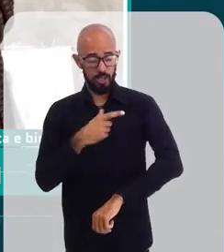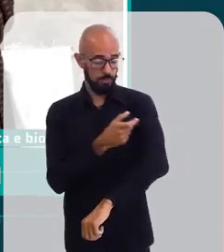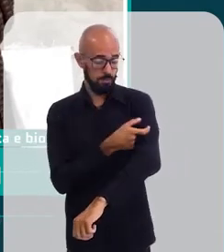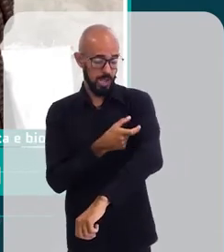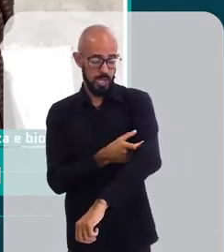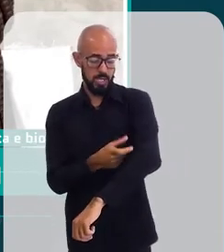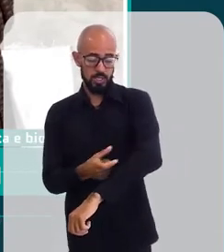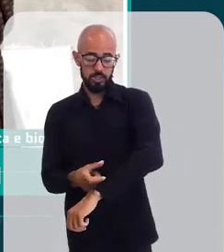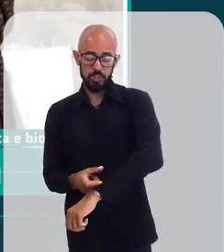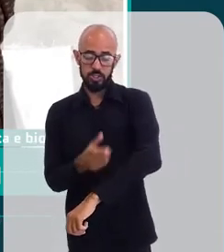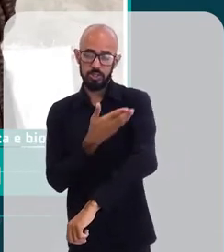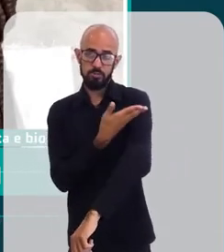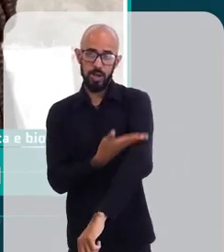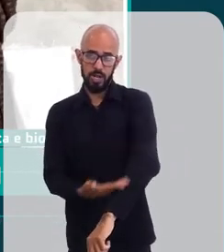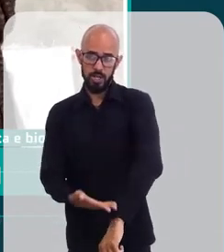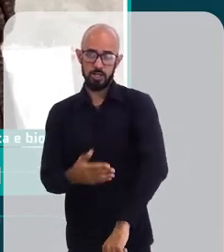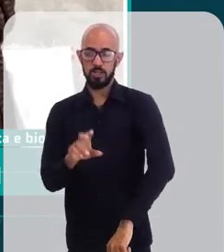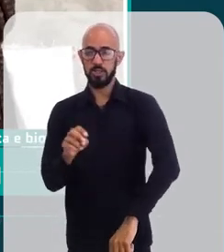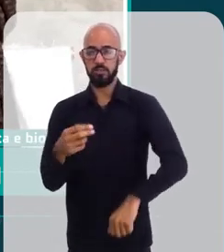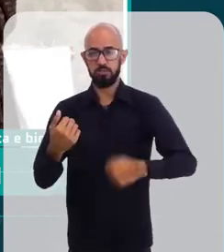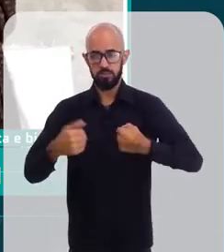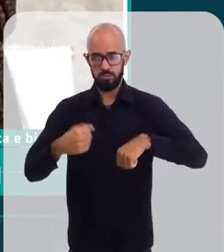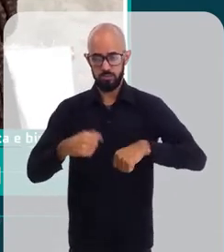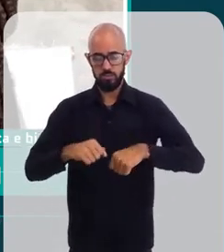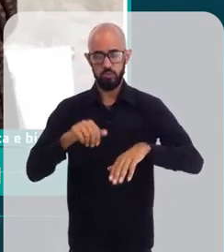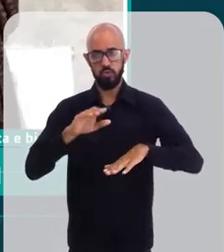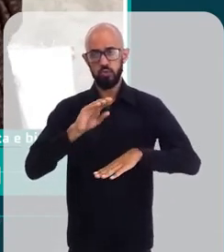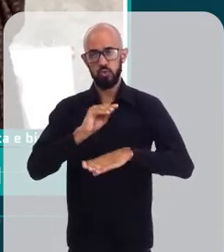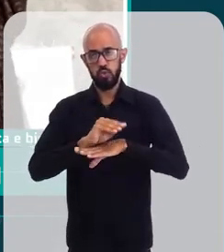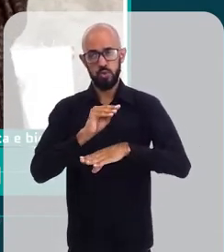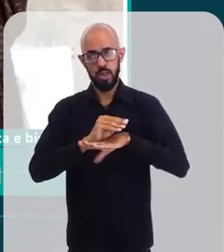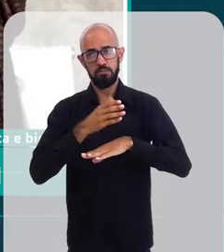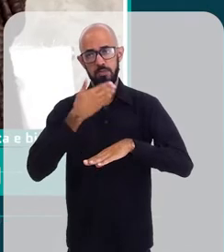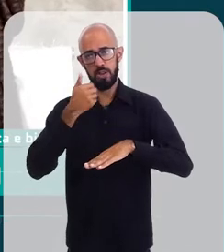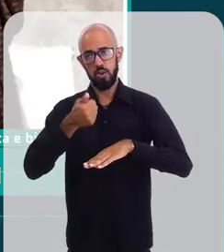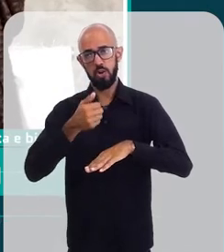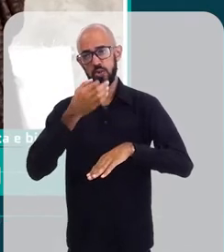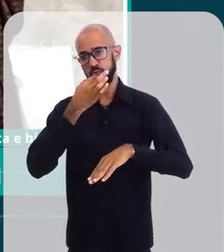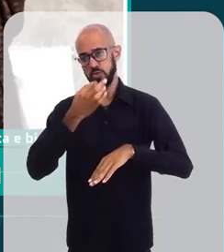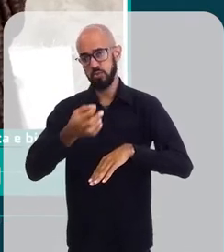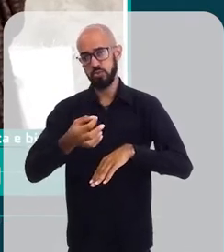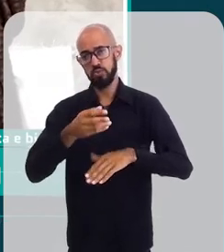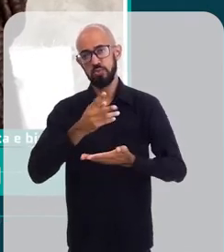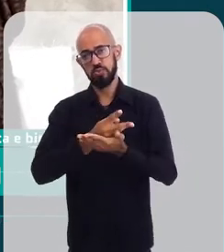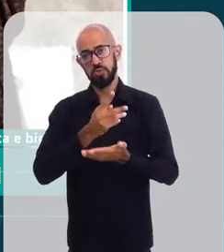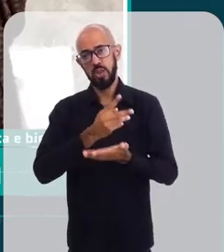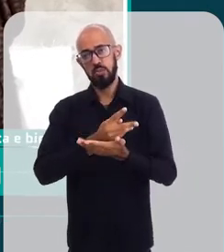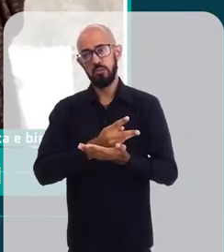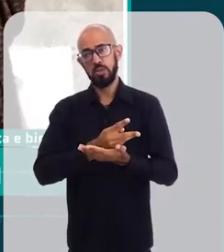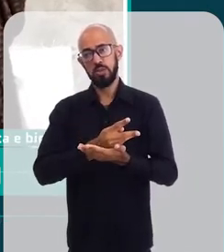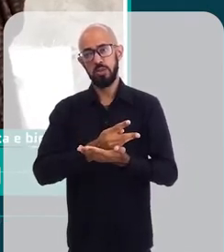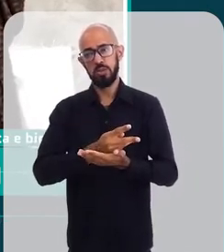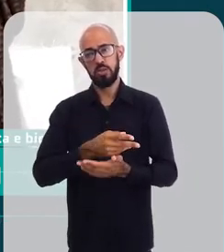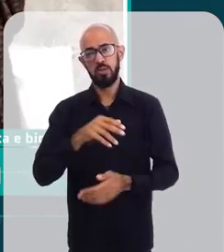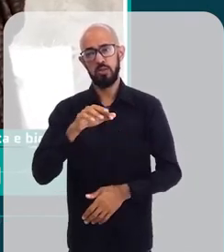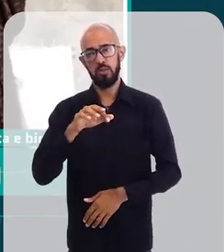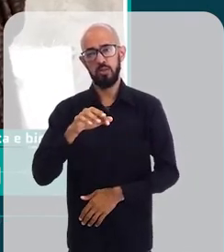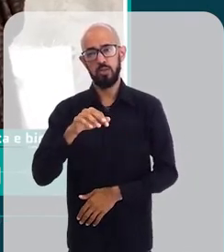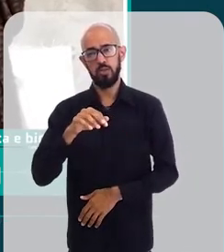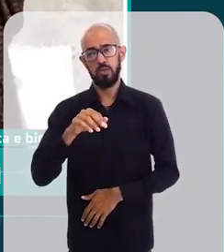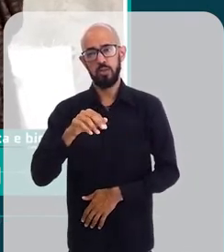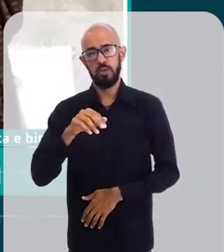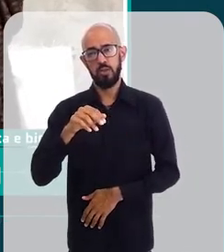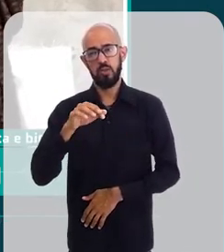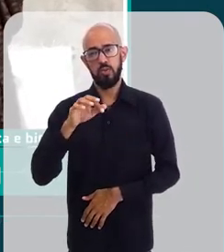manchas e que necessitam de uma coisa melhor, eu indico sempre o filtro solar